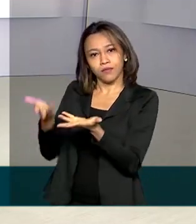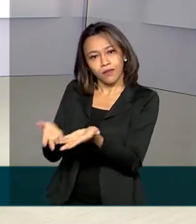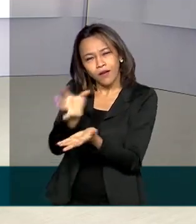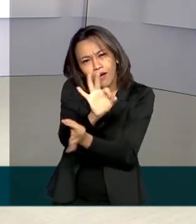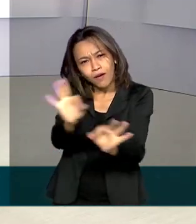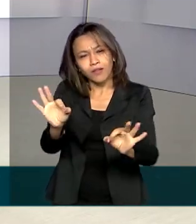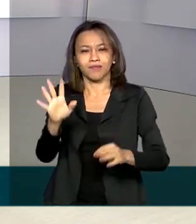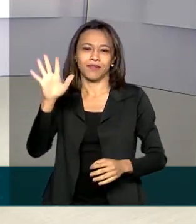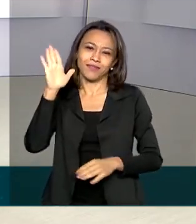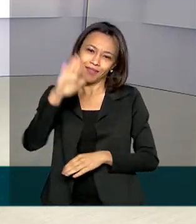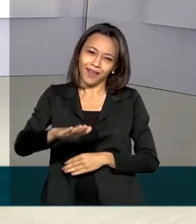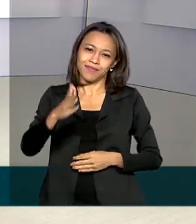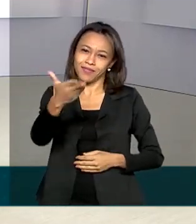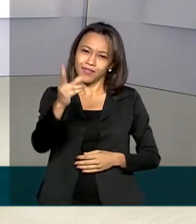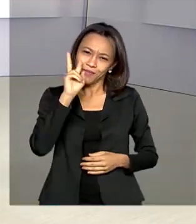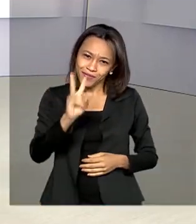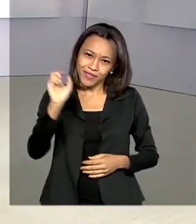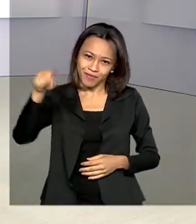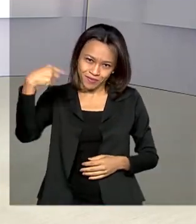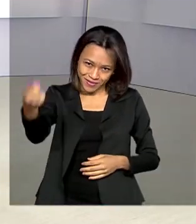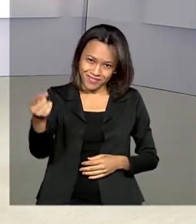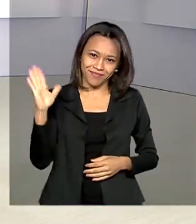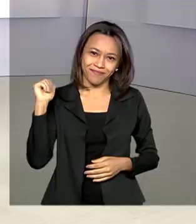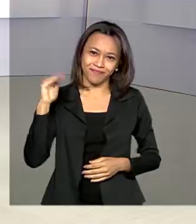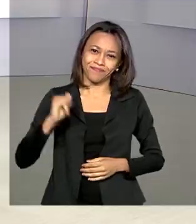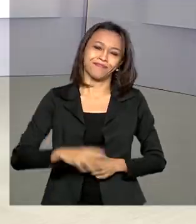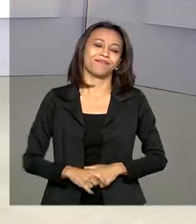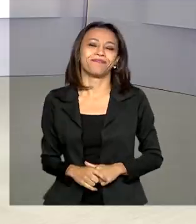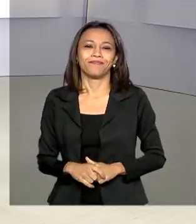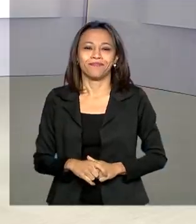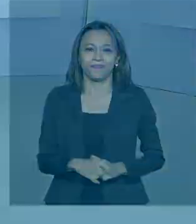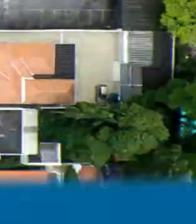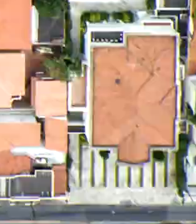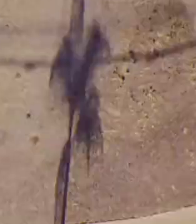Uma ótima tarde e nos vemos na próxima edição. Até lá. Tchau.